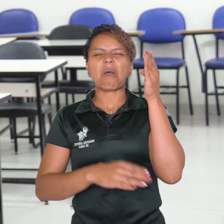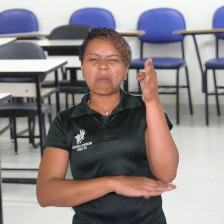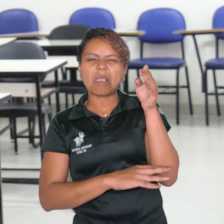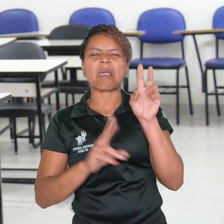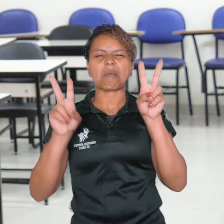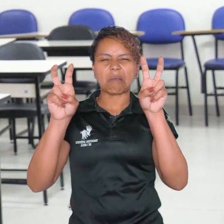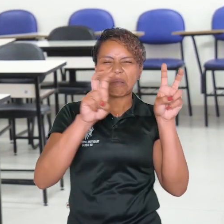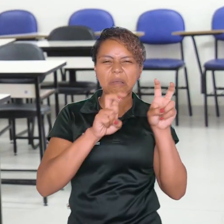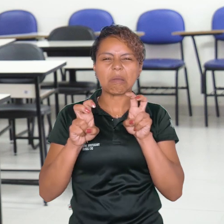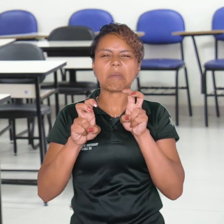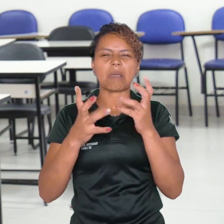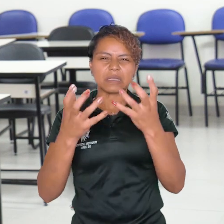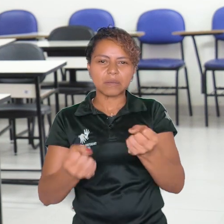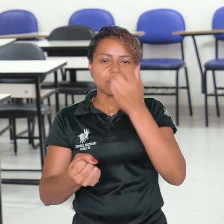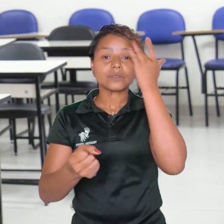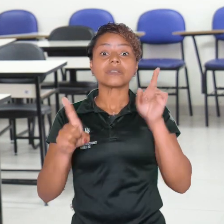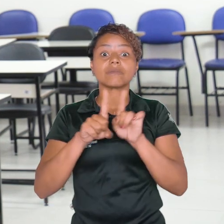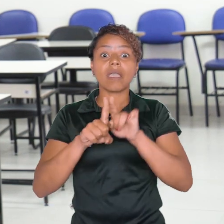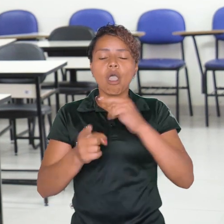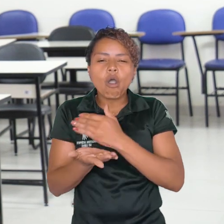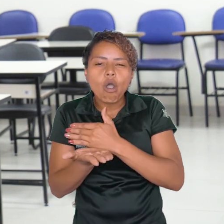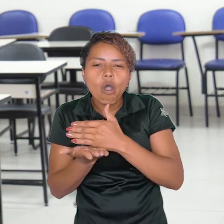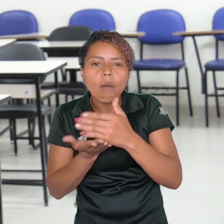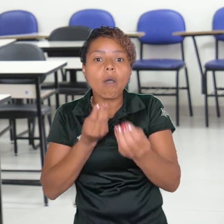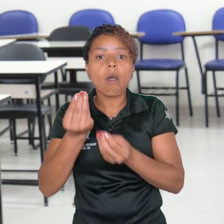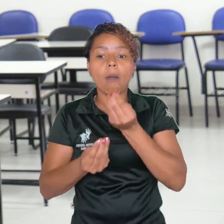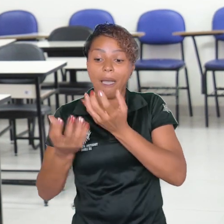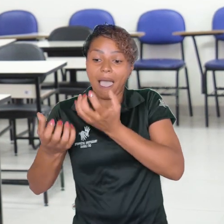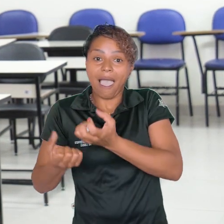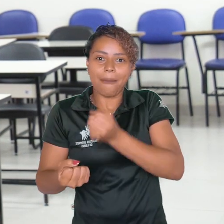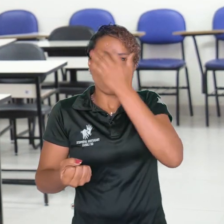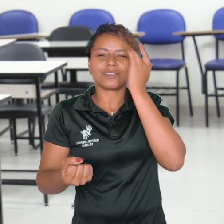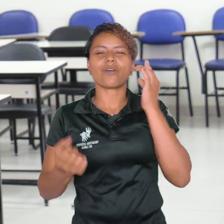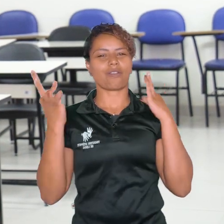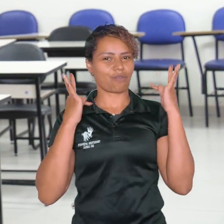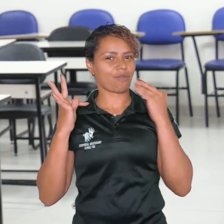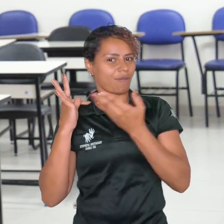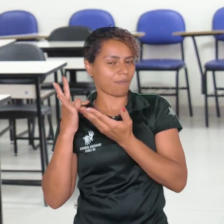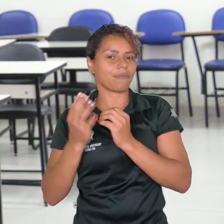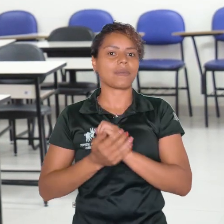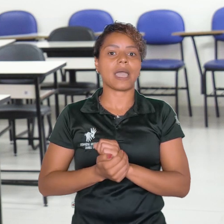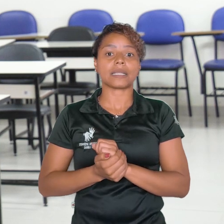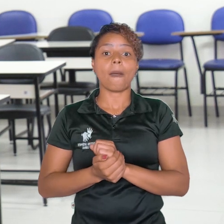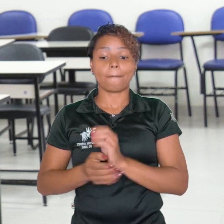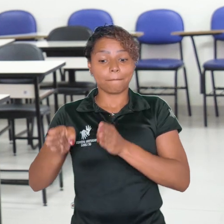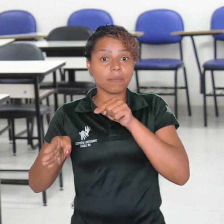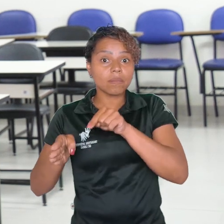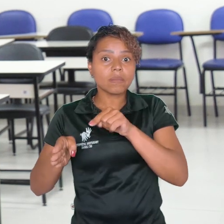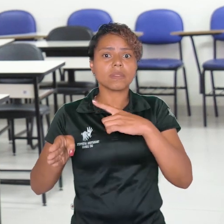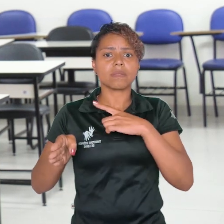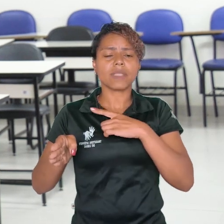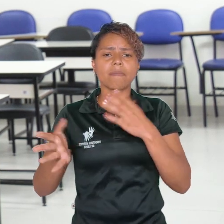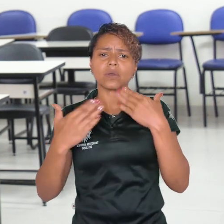ter uma discussão inicial e introdutória sobre o fenômeno turístico e também no planejamento turístico. Então nesse primeiro momento